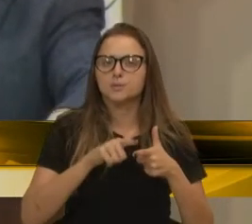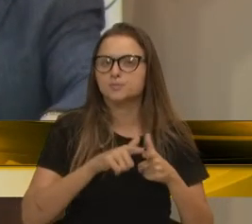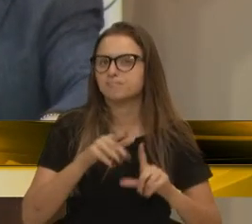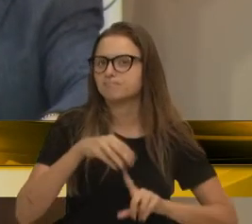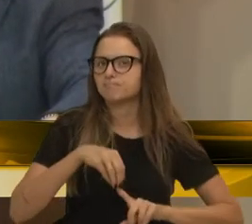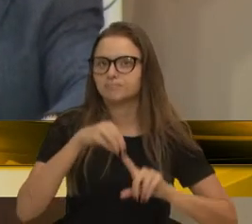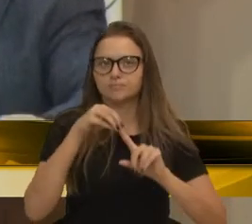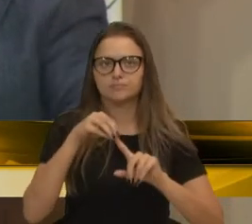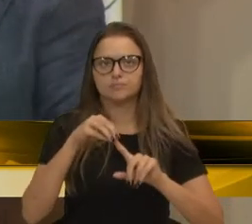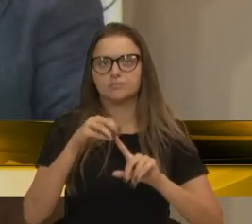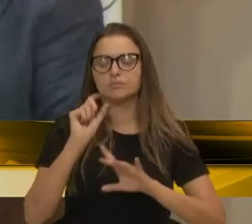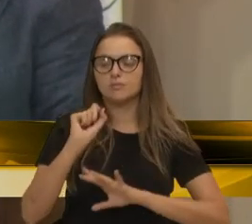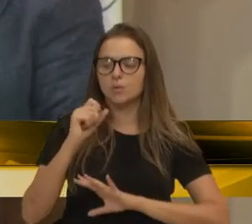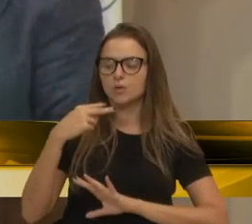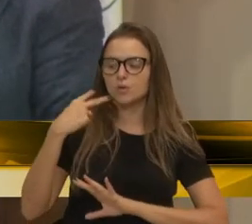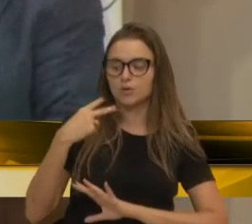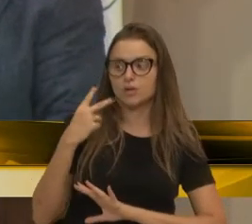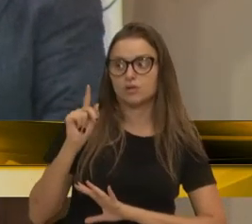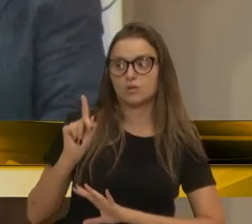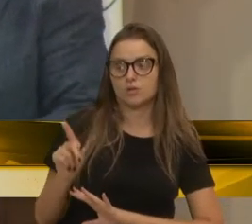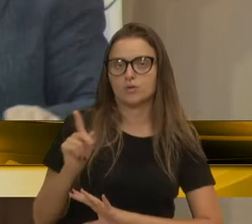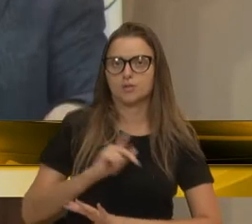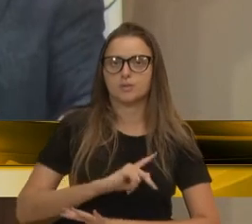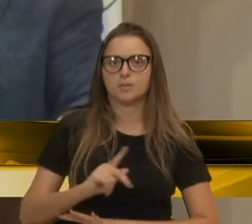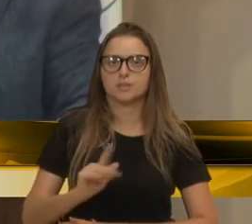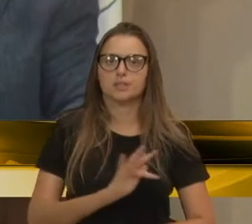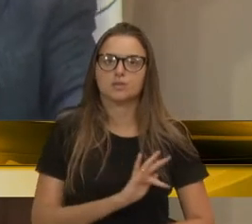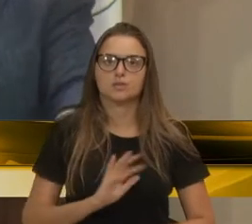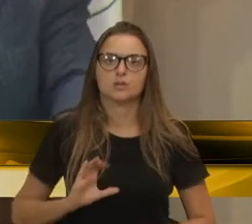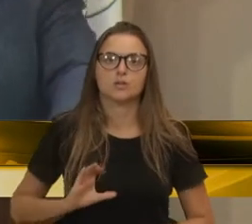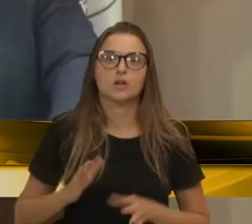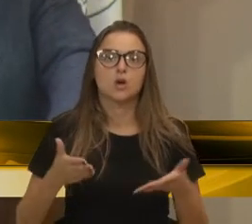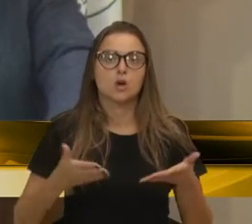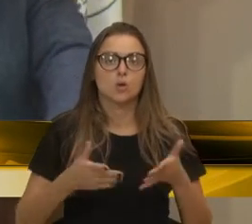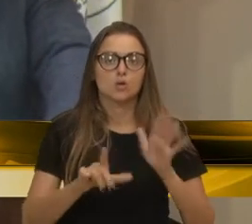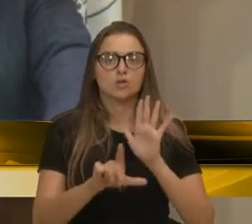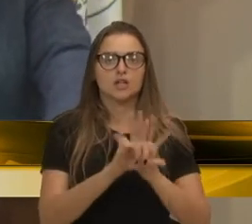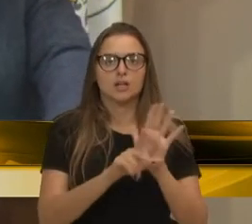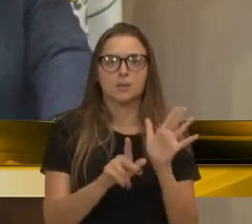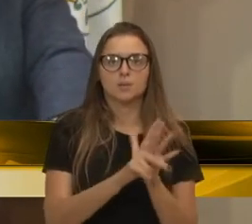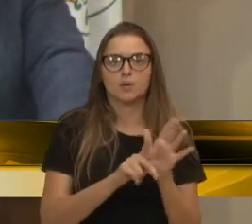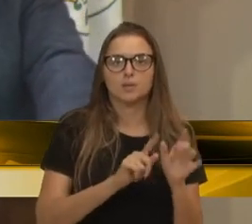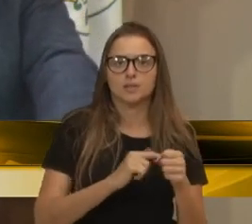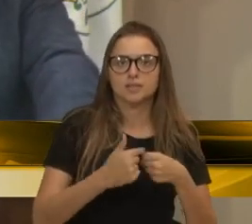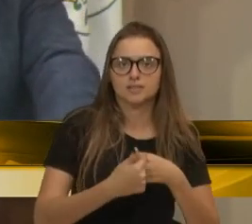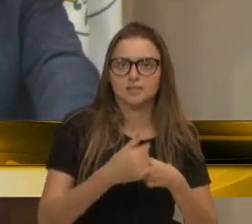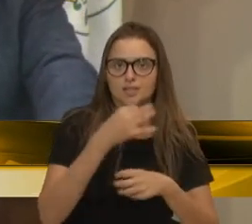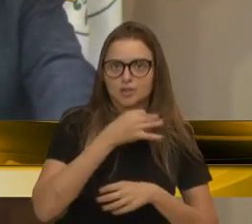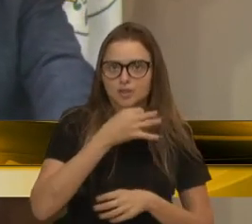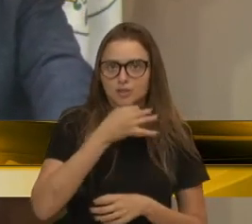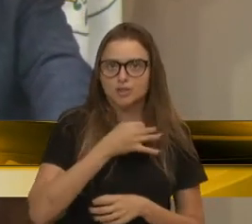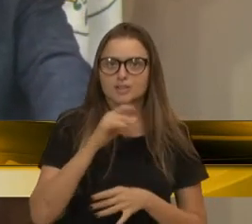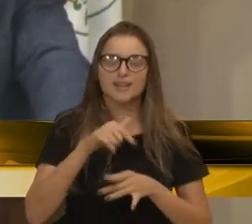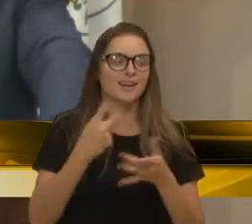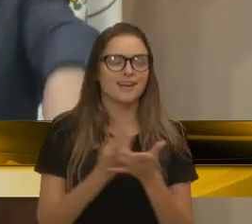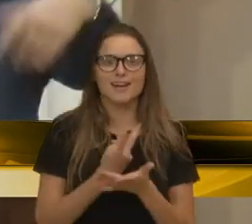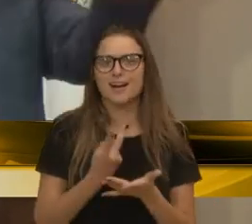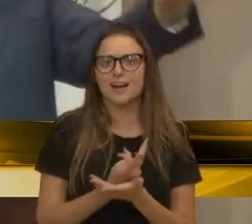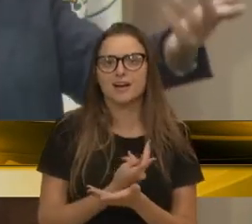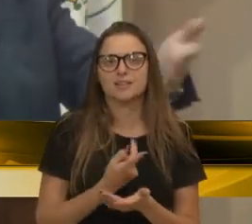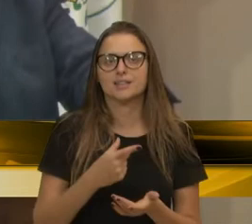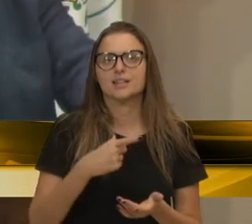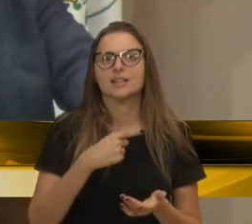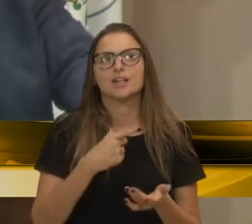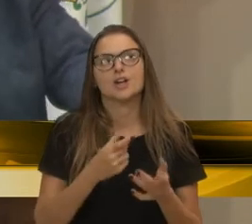meu caro presidente, vereador Cassina, é que a nossa lei orgânica, ela é falha do ponto de vista da questão de uma